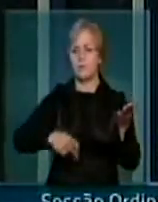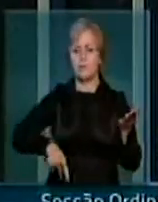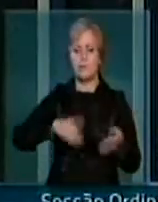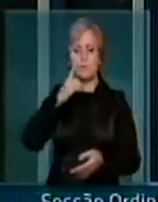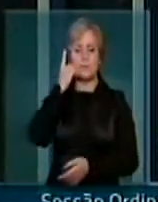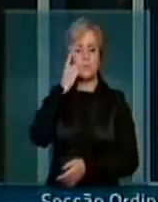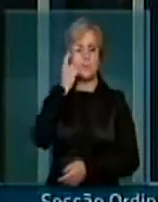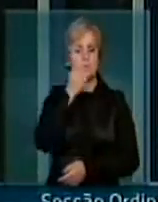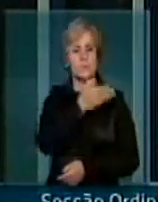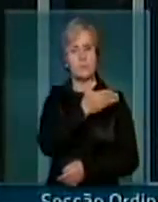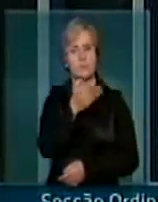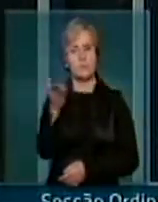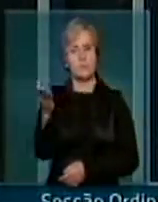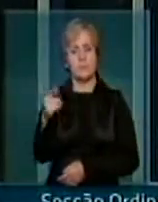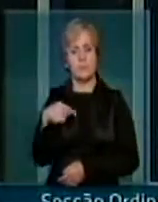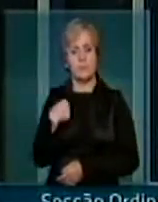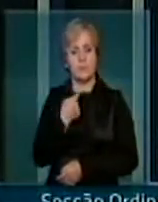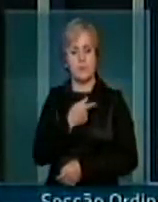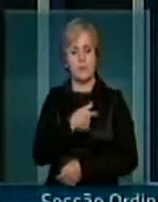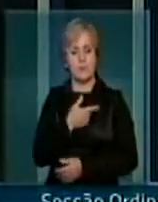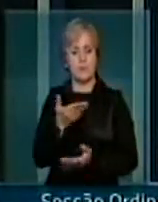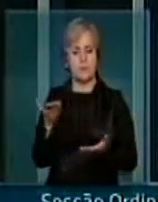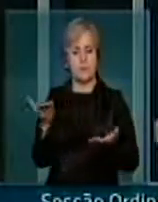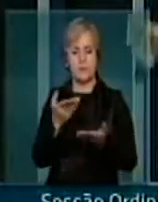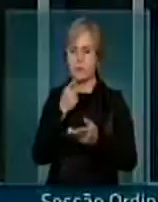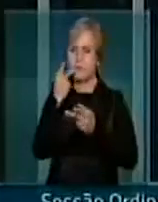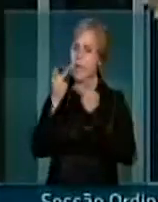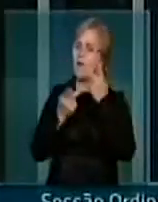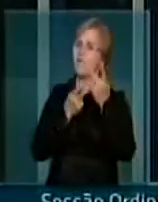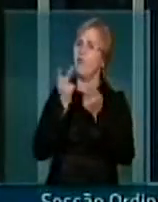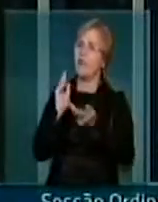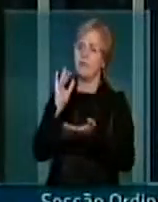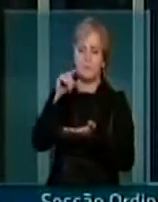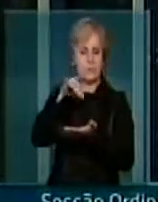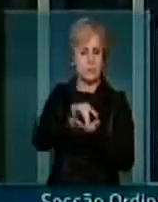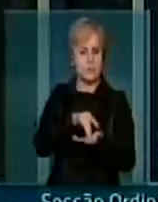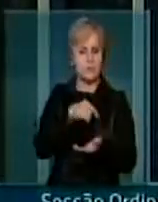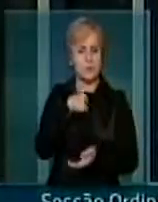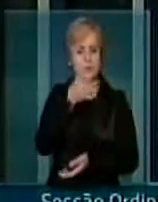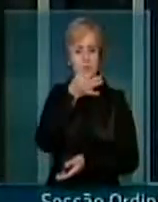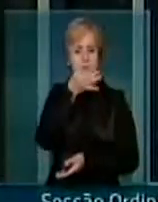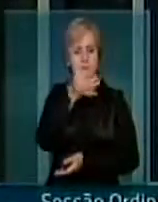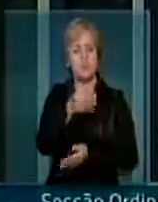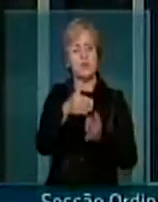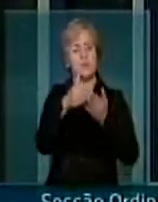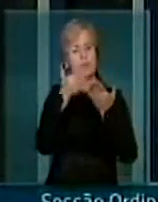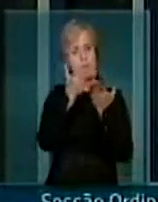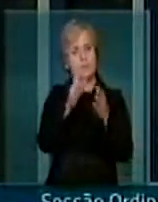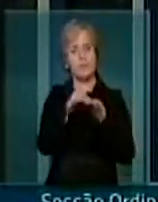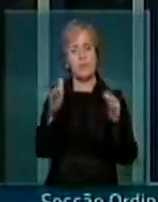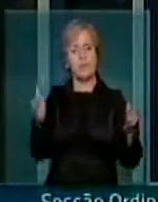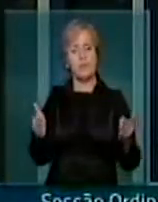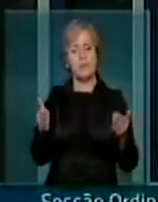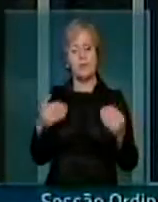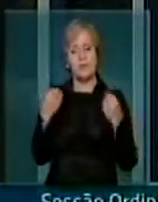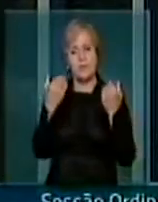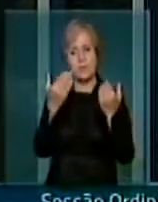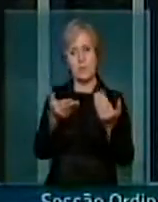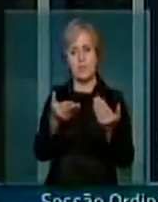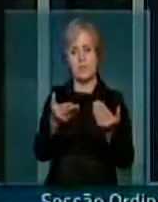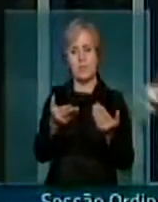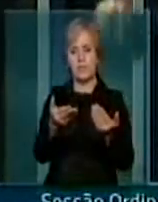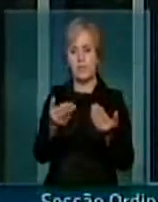deputados, nós já estamos marcando aqui a nossa posição. E pedindo à mesa que submeta a apreciação do plenário